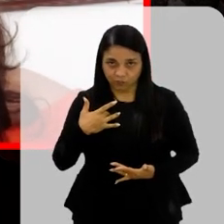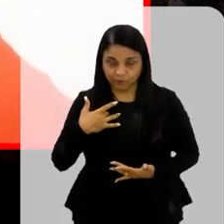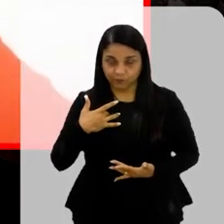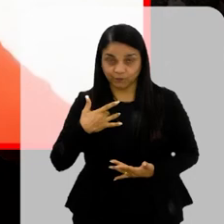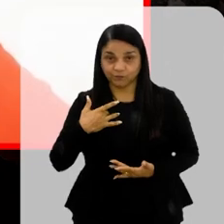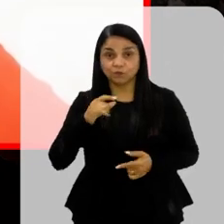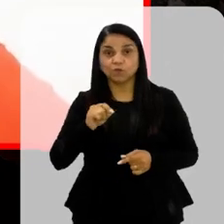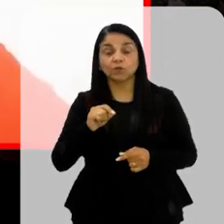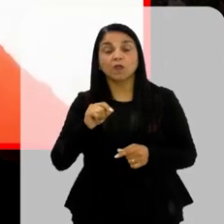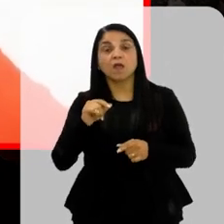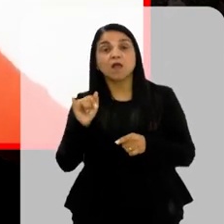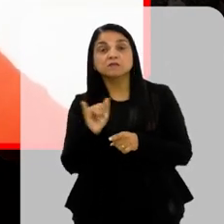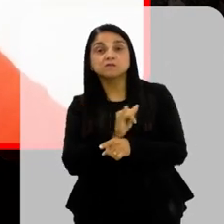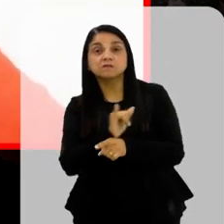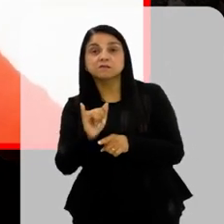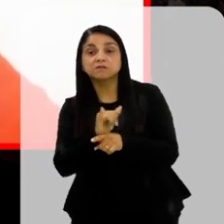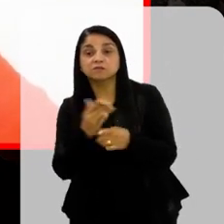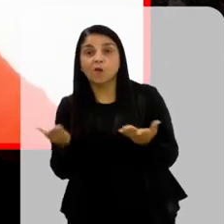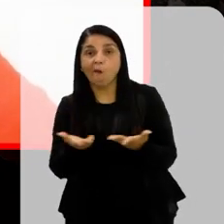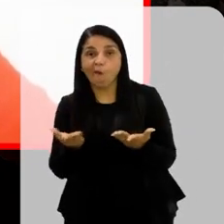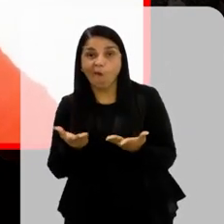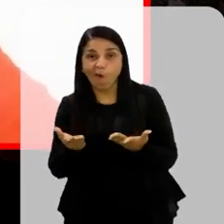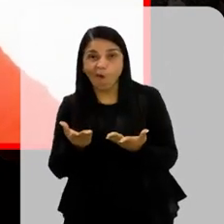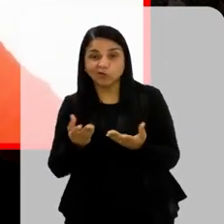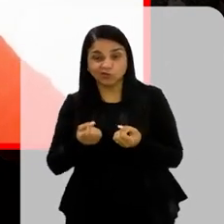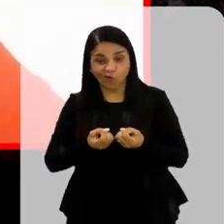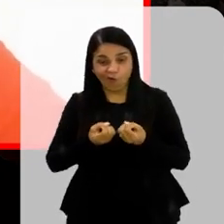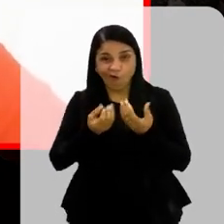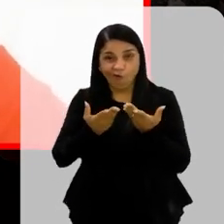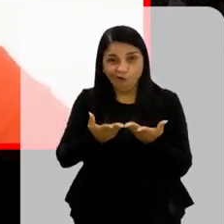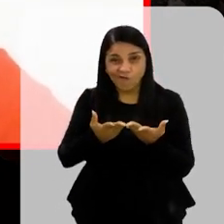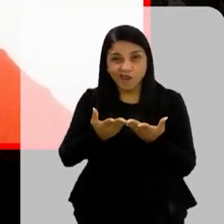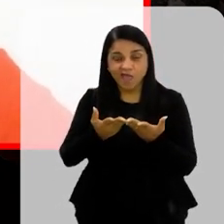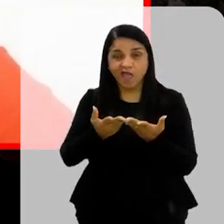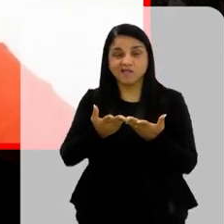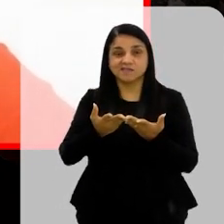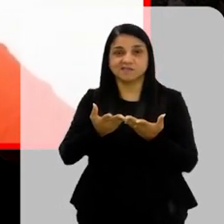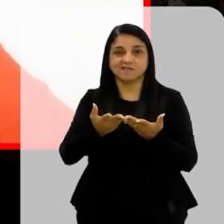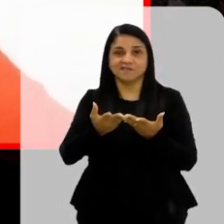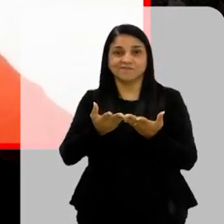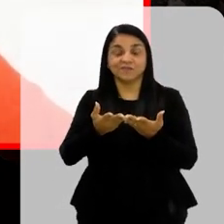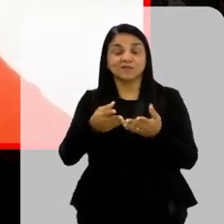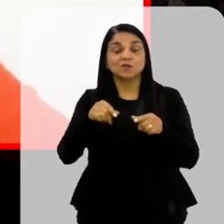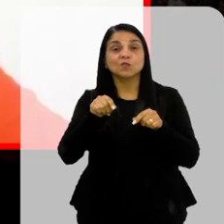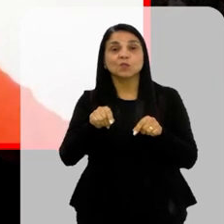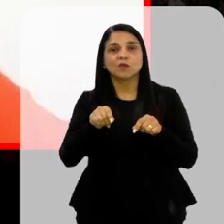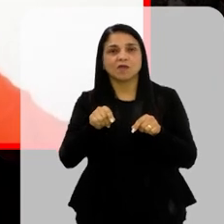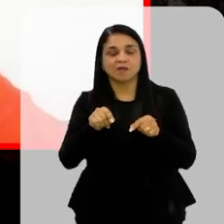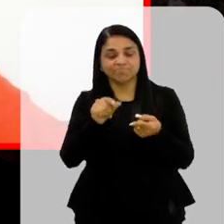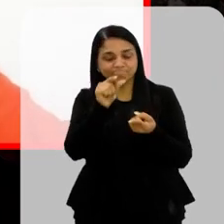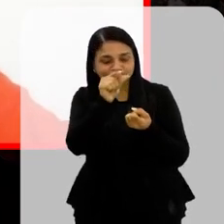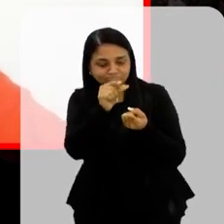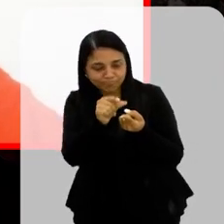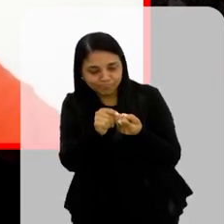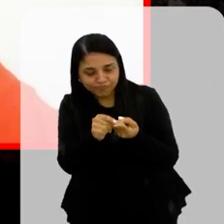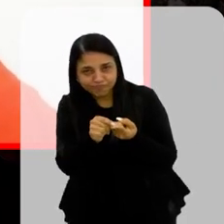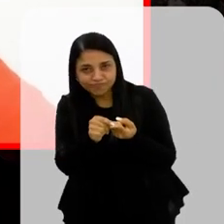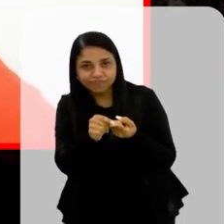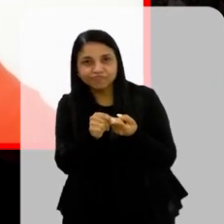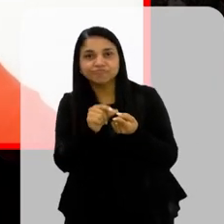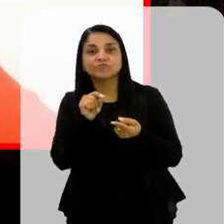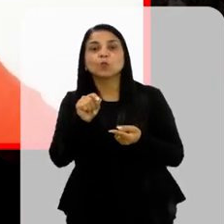as ferramentas Que o mercado hoje oferece Elas são essenciais Para que essa disciplina Possa ocorrer